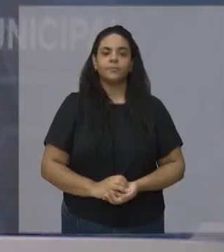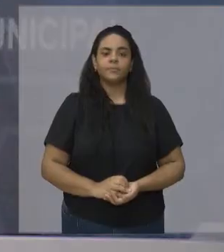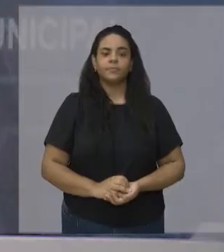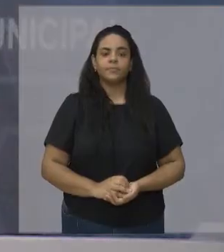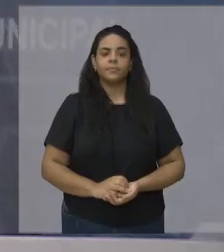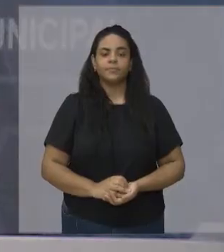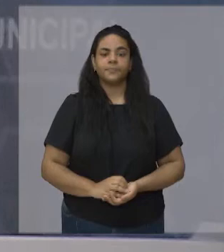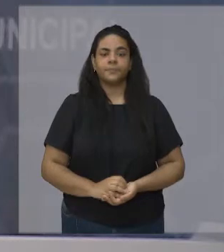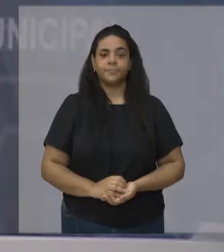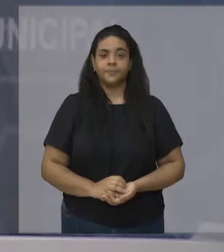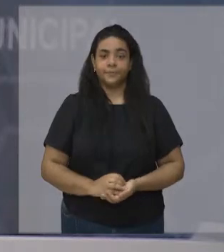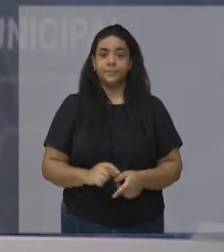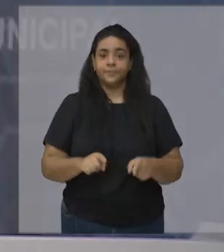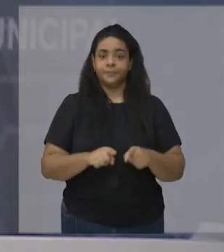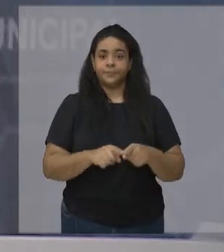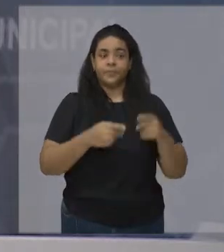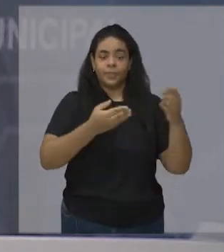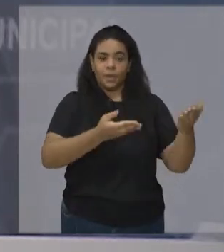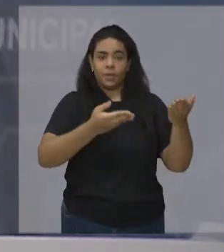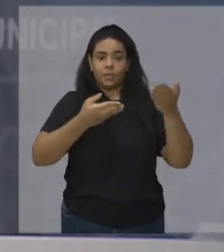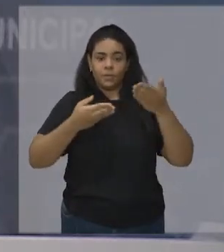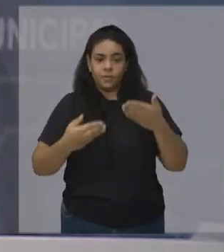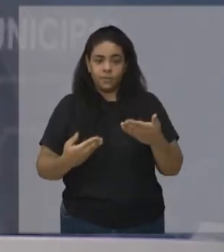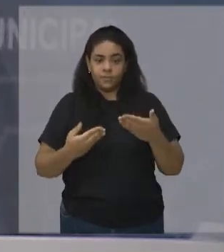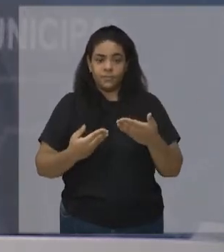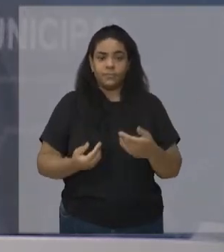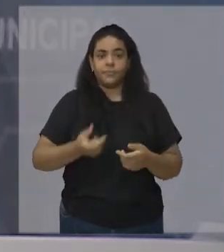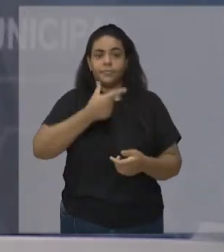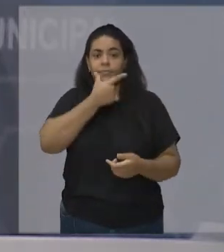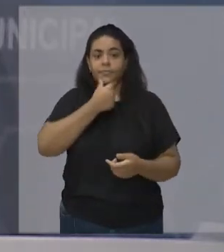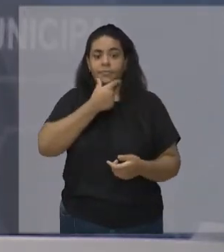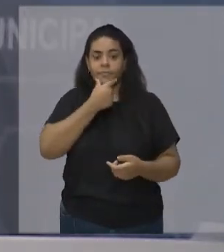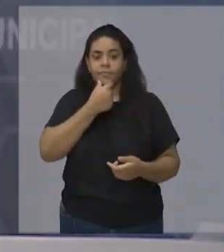Chamamos também para compor a mesa diretora o pastor Knight.